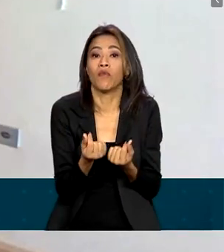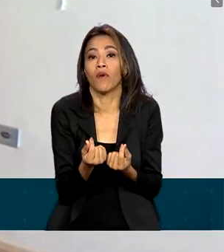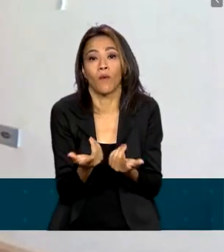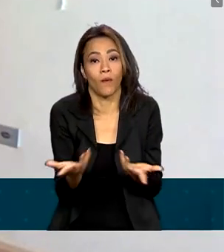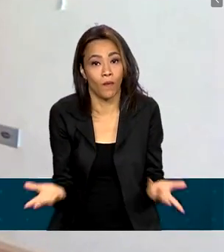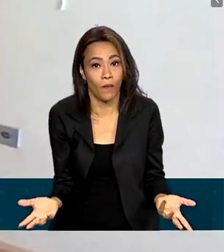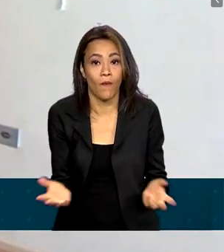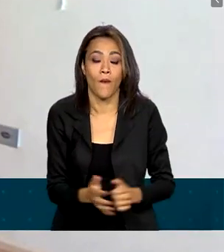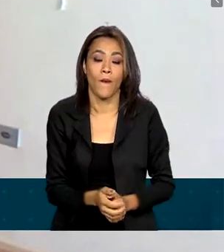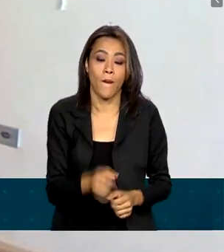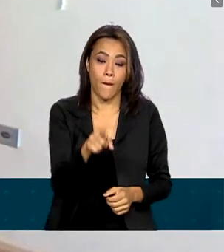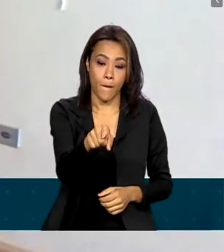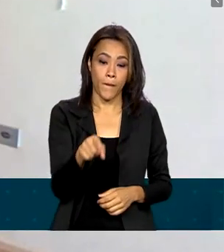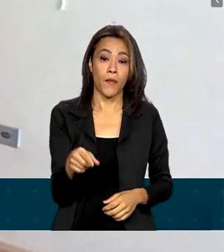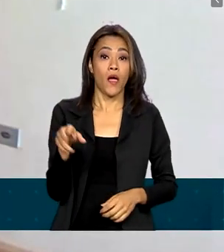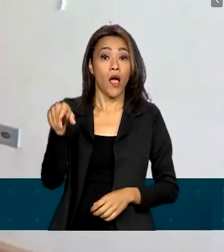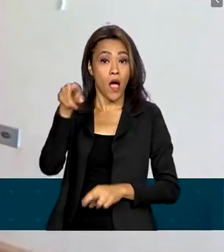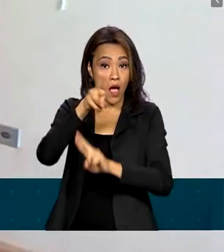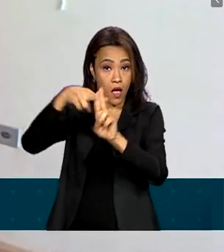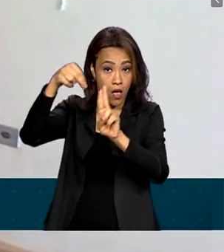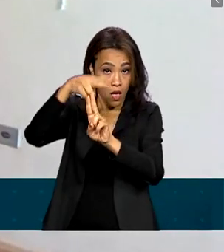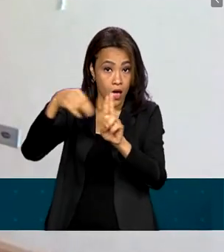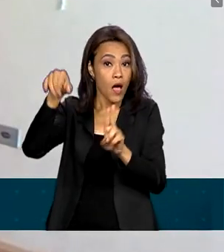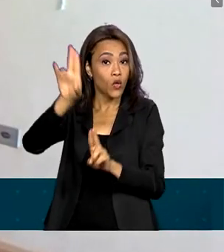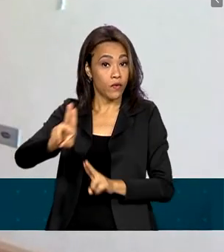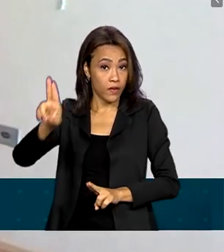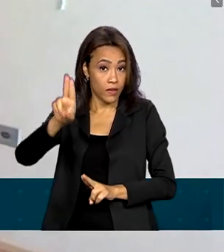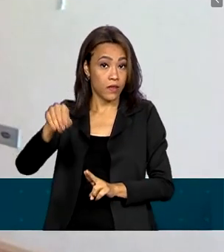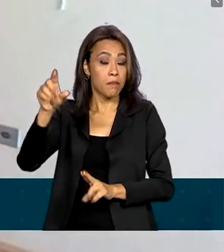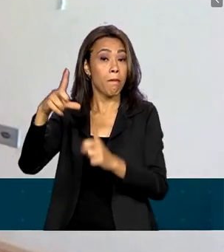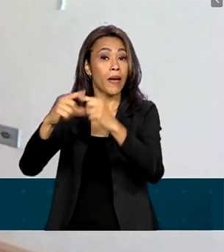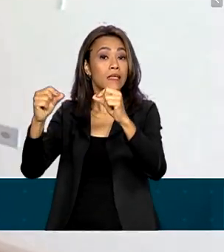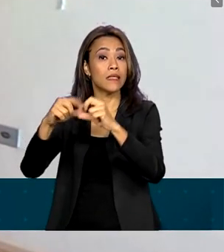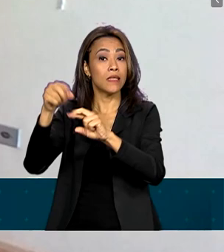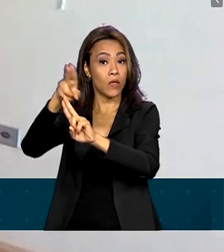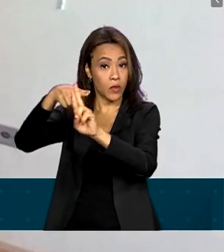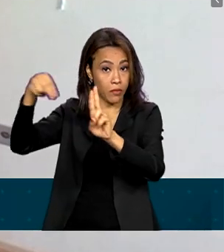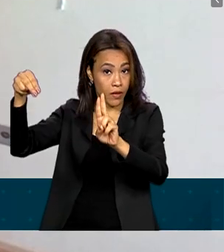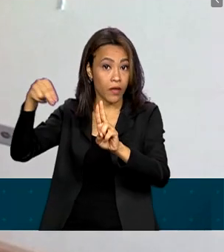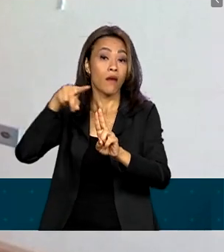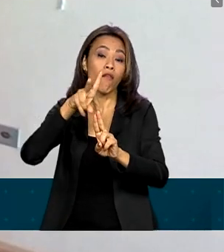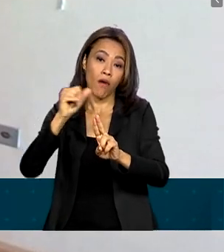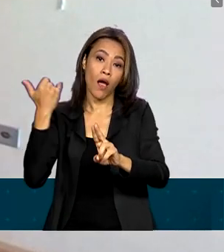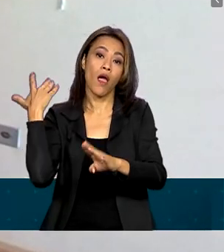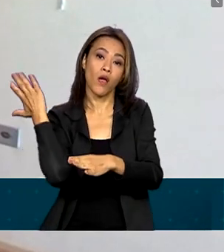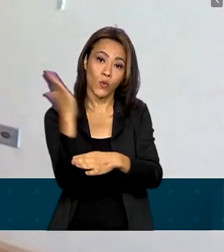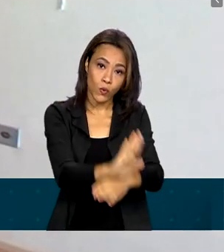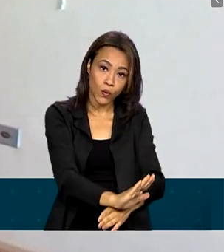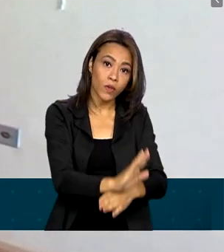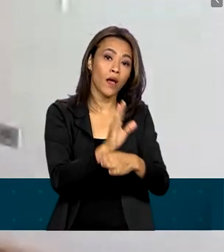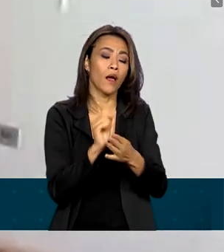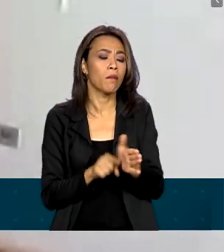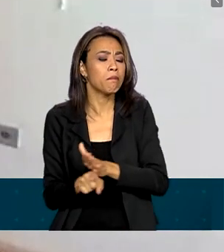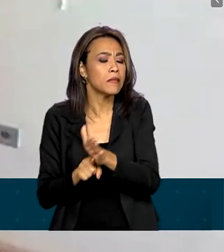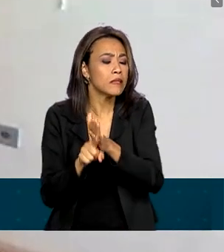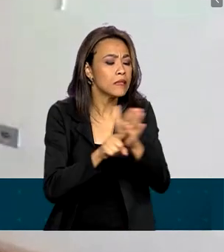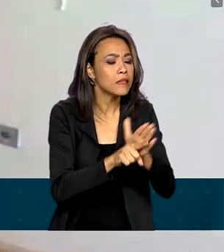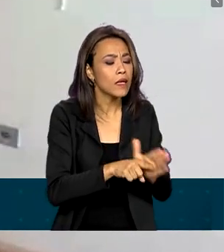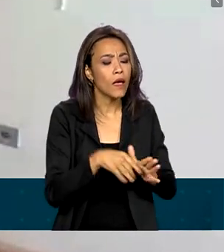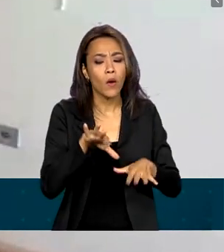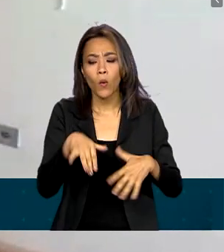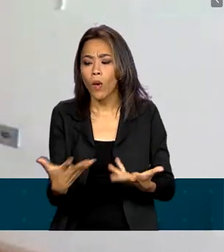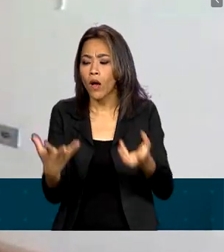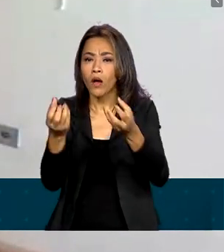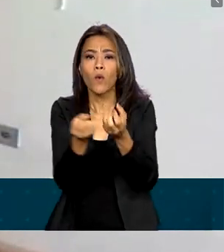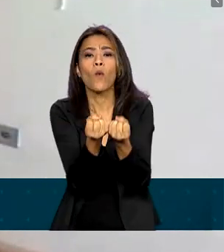Universidade de Brasília, a FAU-NB, ela se colocou à disposição de ajudar nesse mapeamento de danos, ajudar